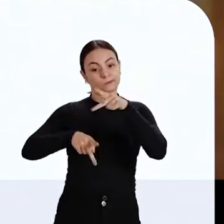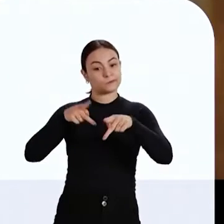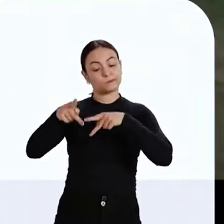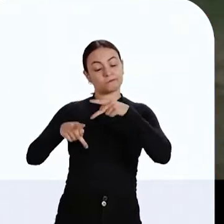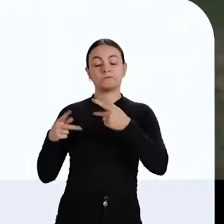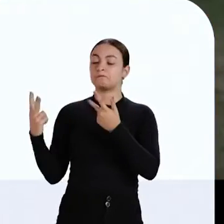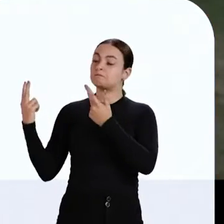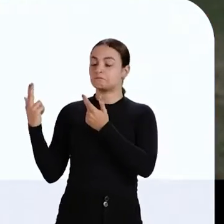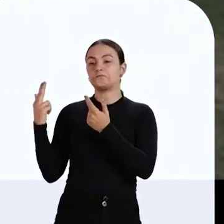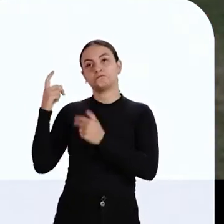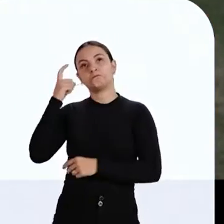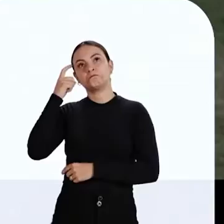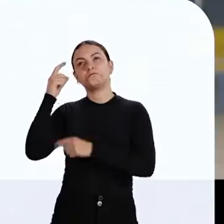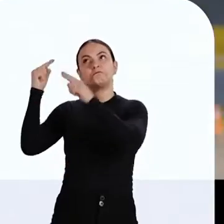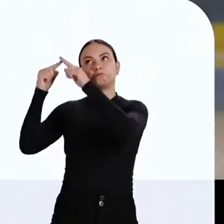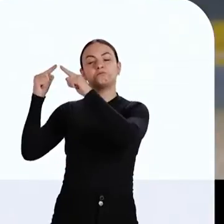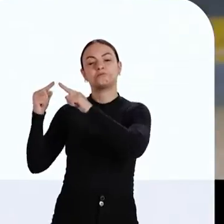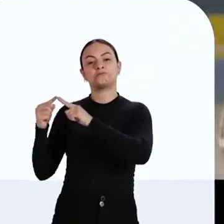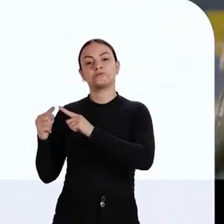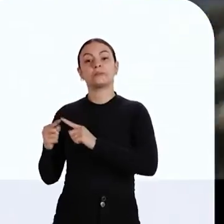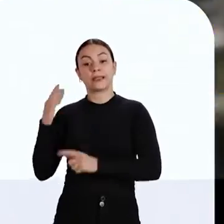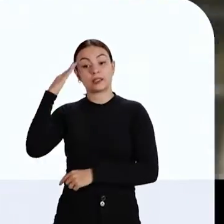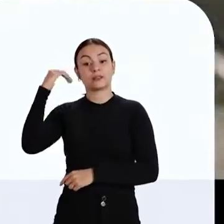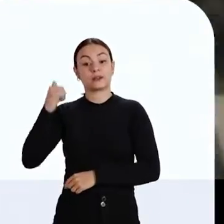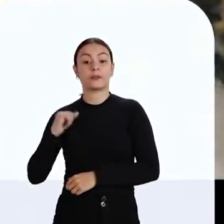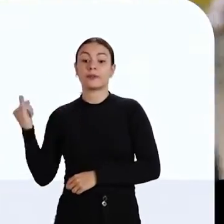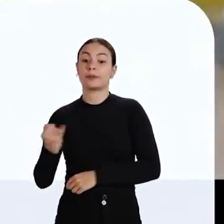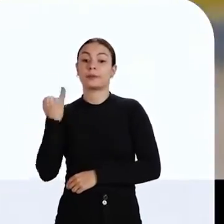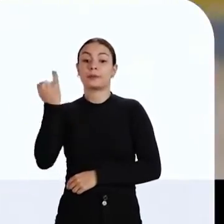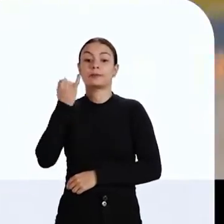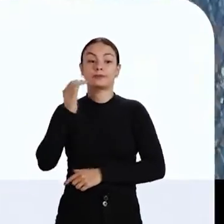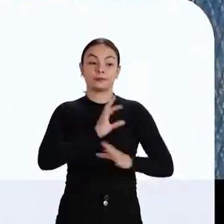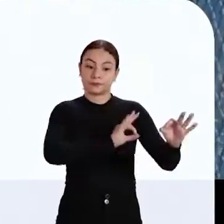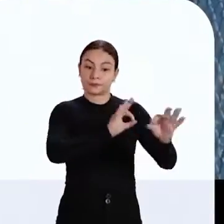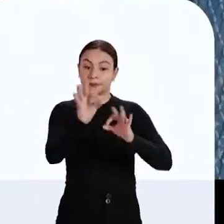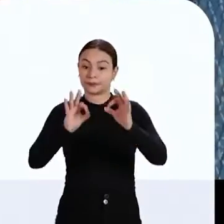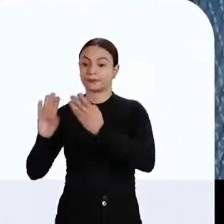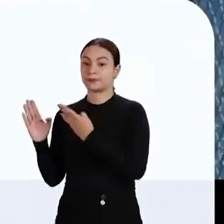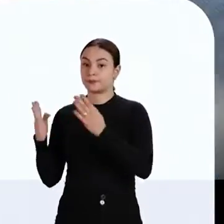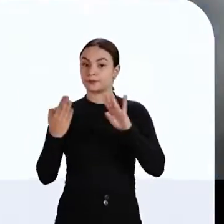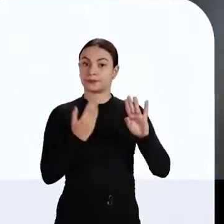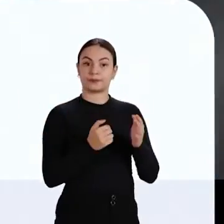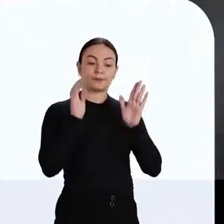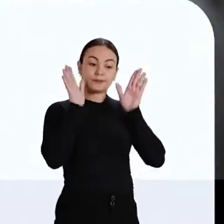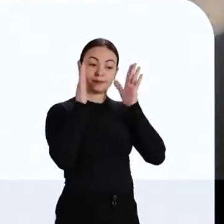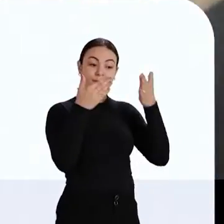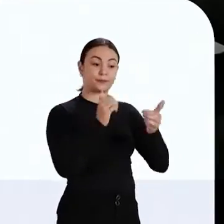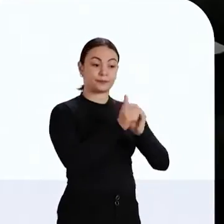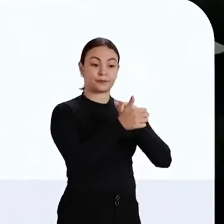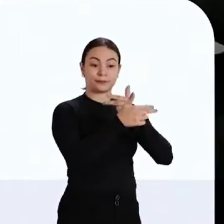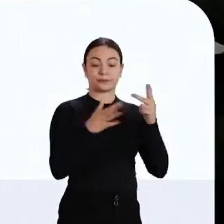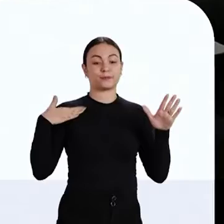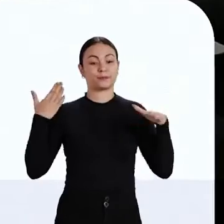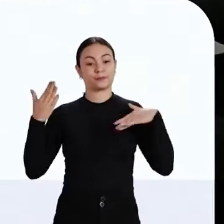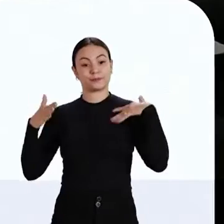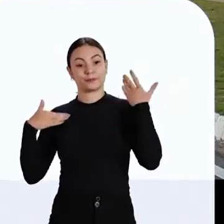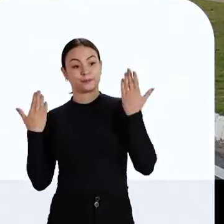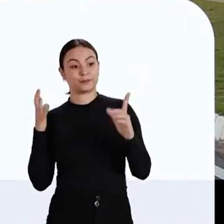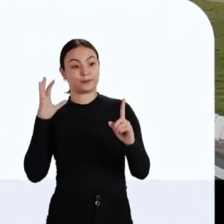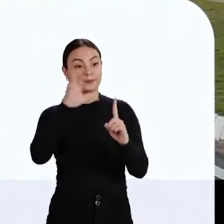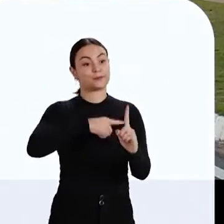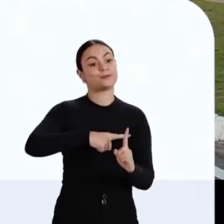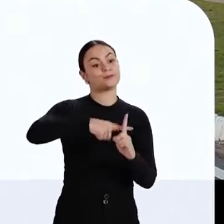parecida. Nós dois sabemos da importância de governar de um jeito moderno e que uma boa ação na área de esportes e lazer